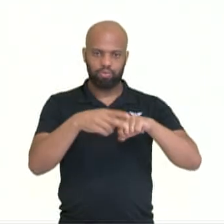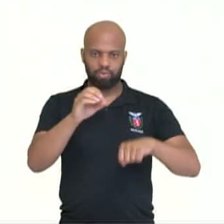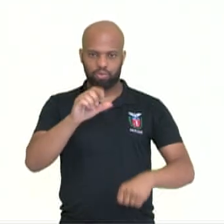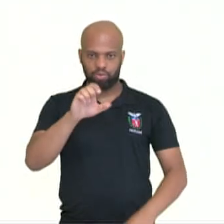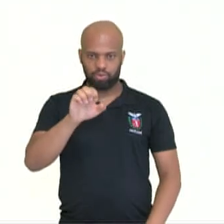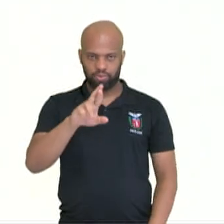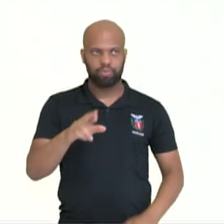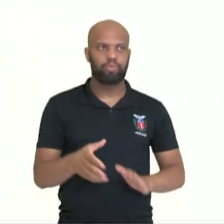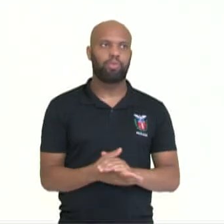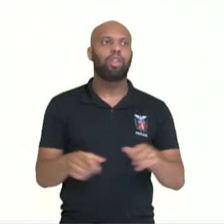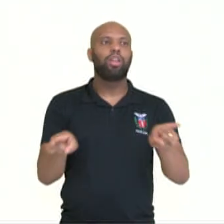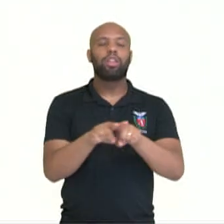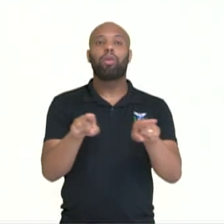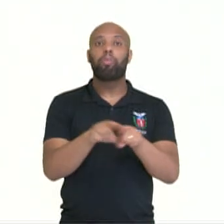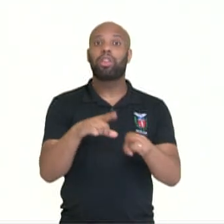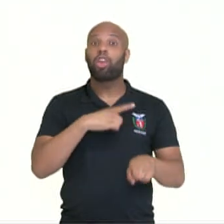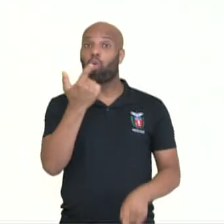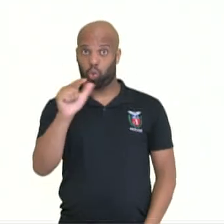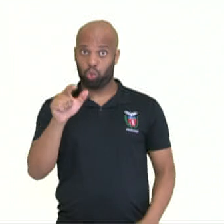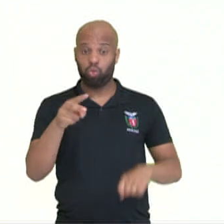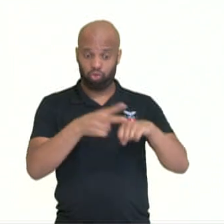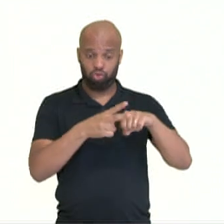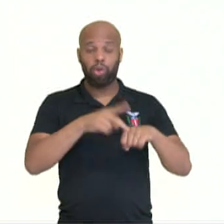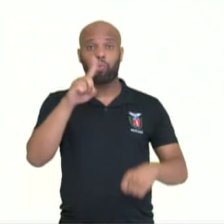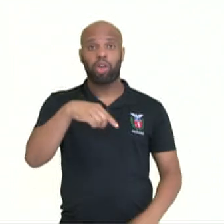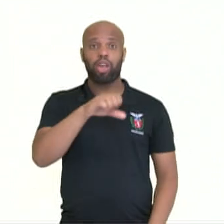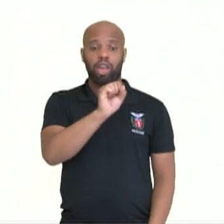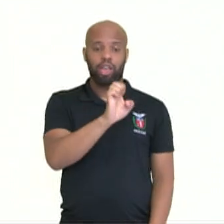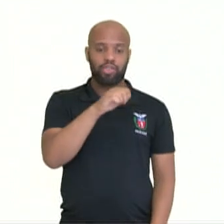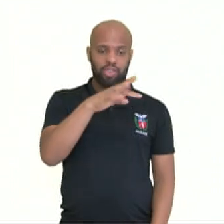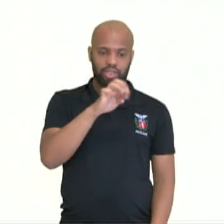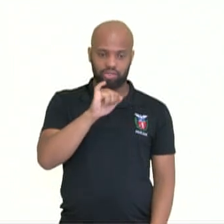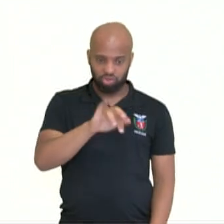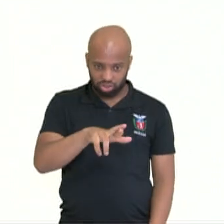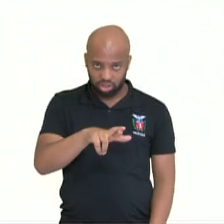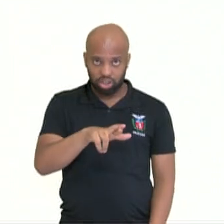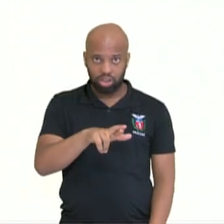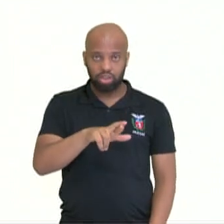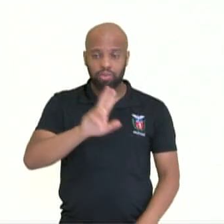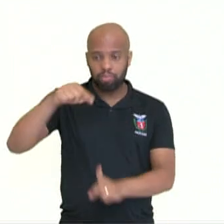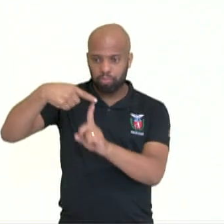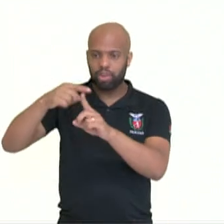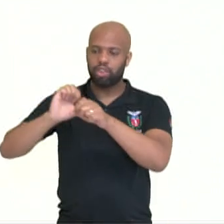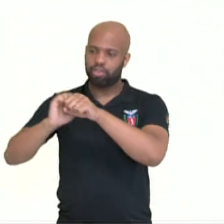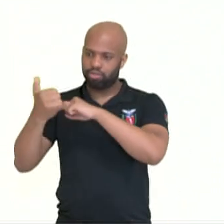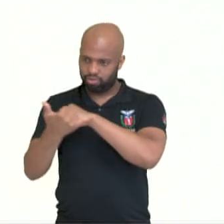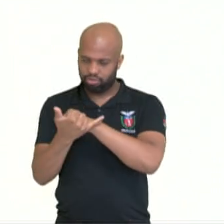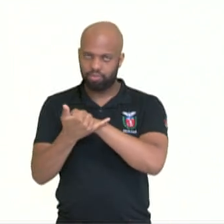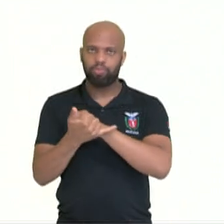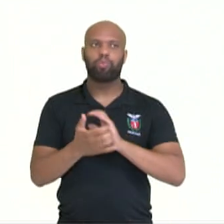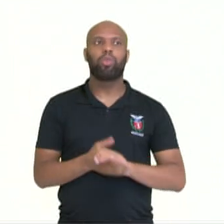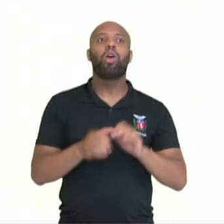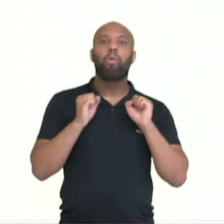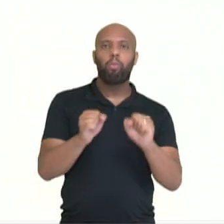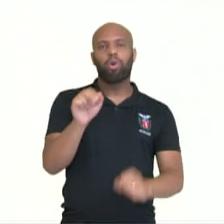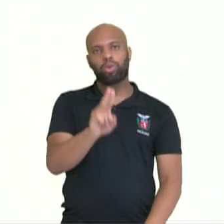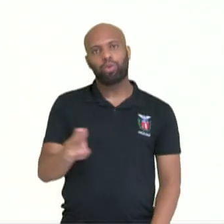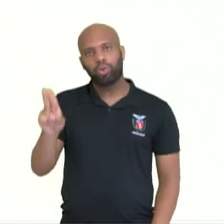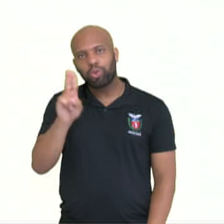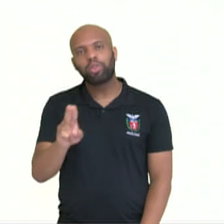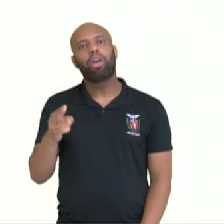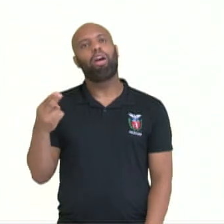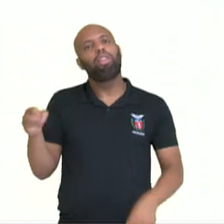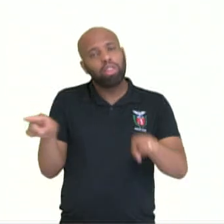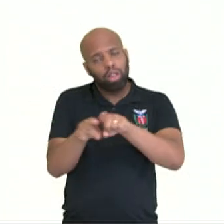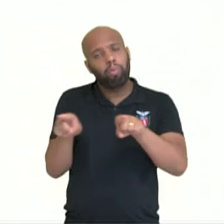verbo sentir mais adjetivo. Além do verbo oler, também podemos utilizar o verbo